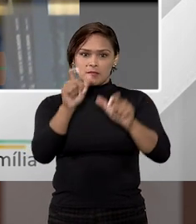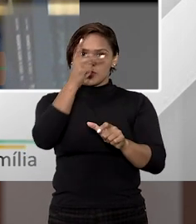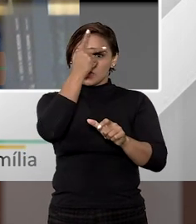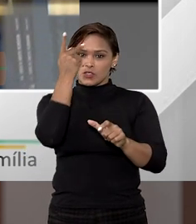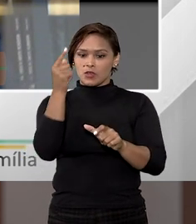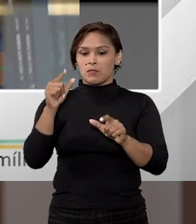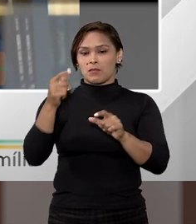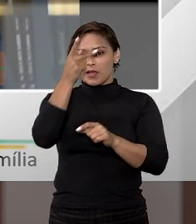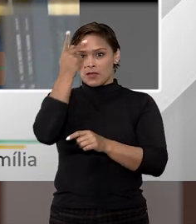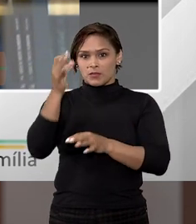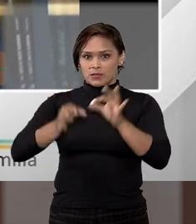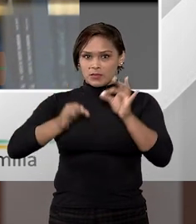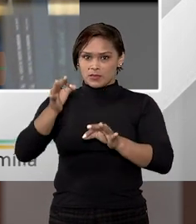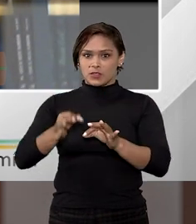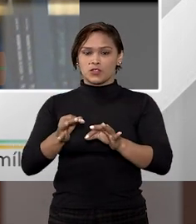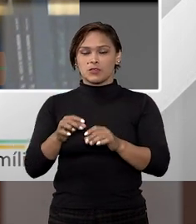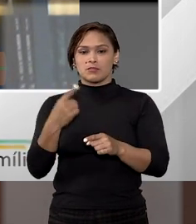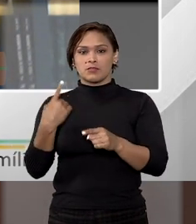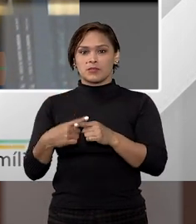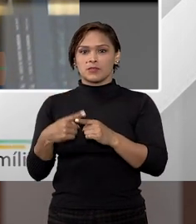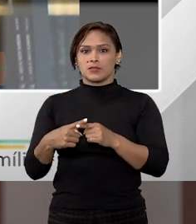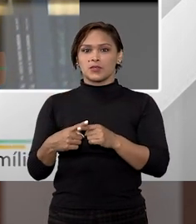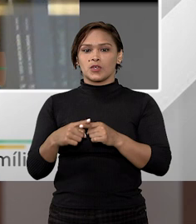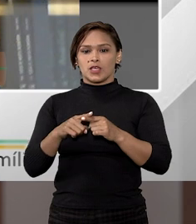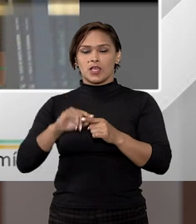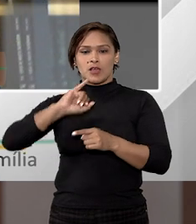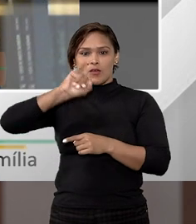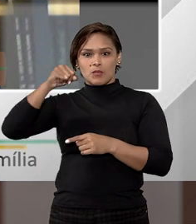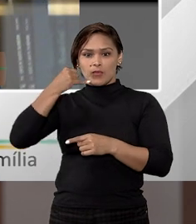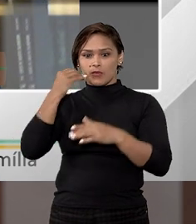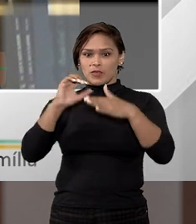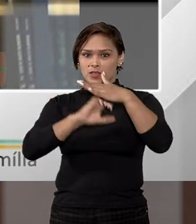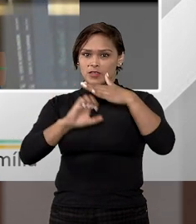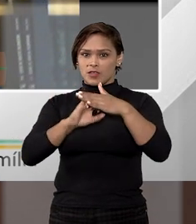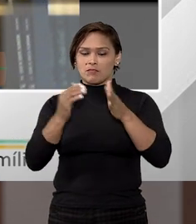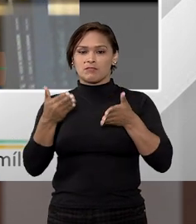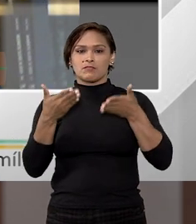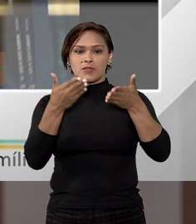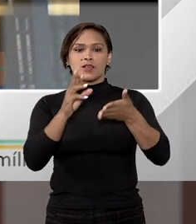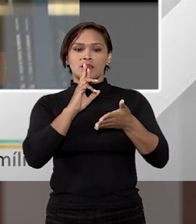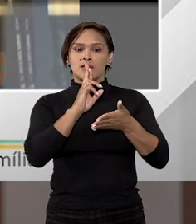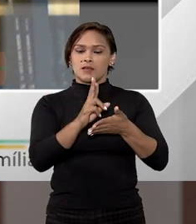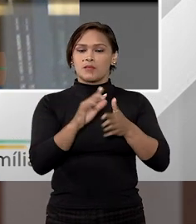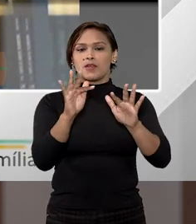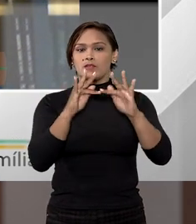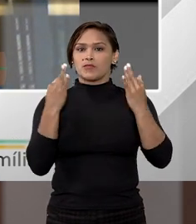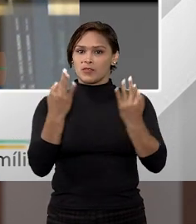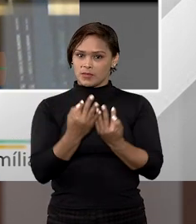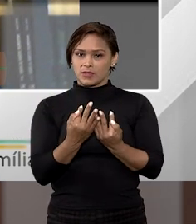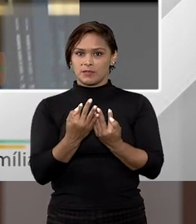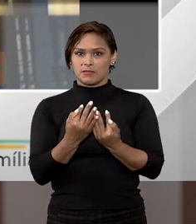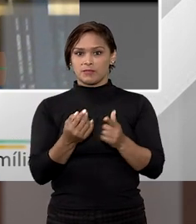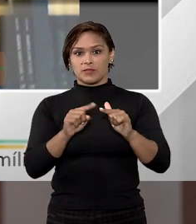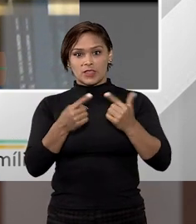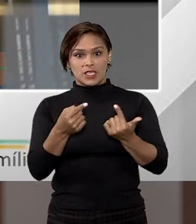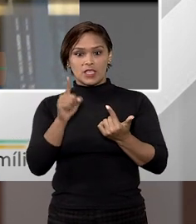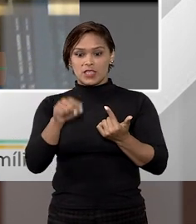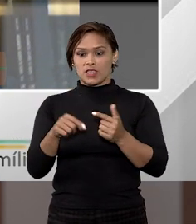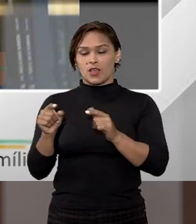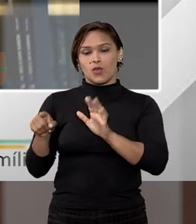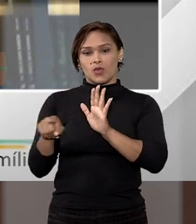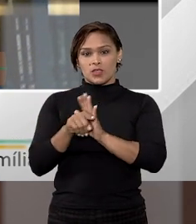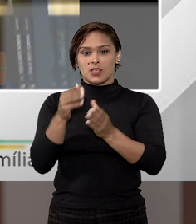físicas, mas da pessoa jurídica, porque o proveito dessa empresa revertia para onde? Para a entidade familiar. Então,